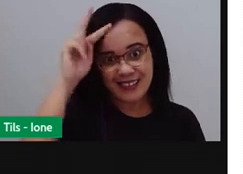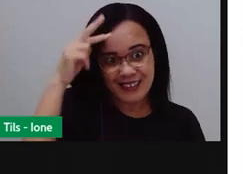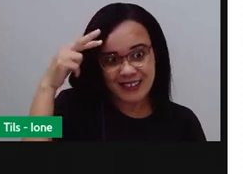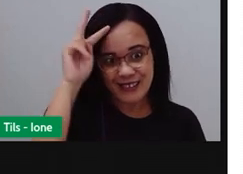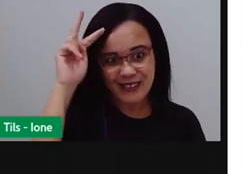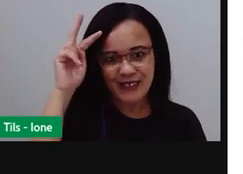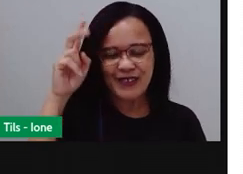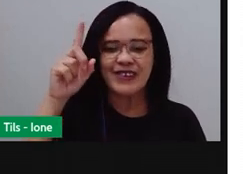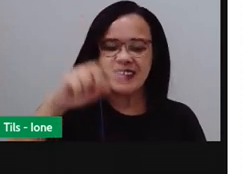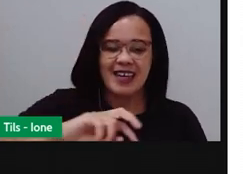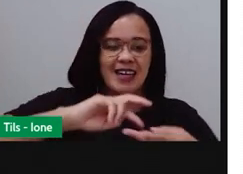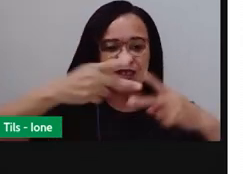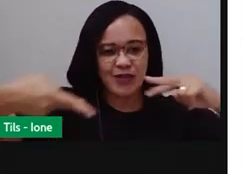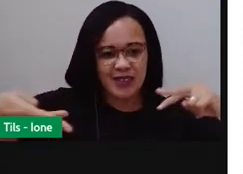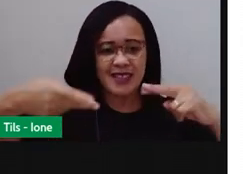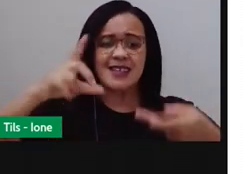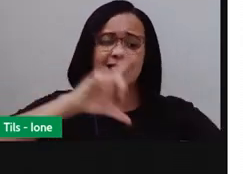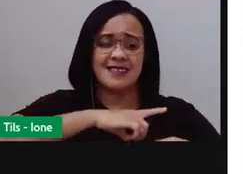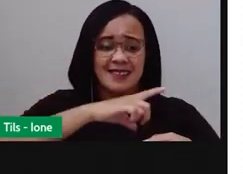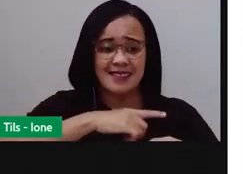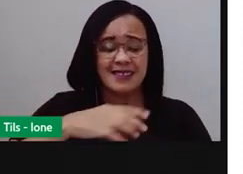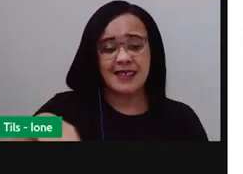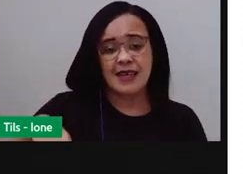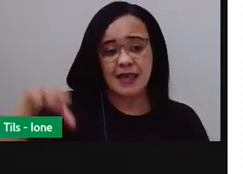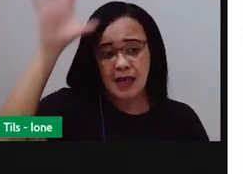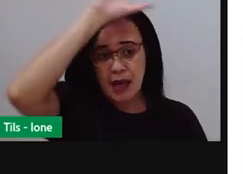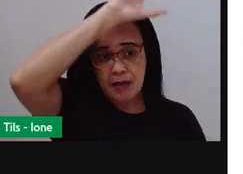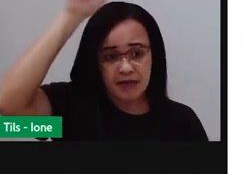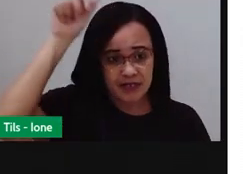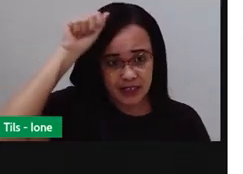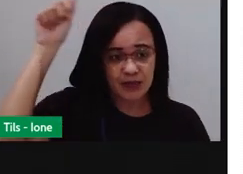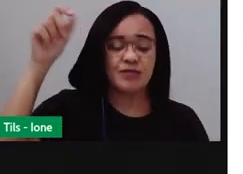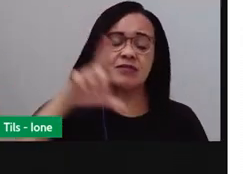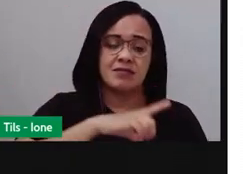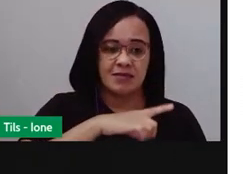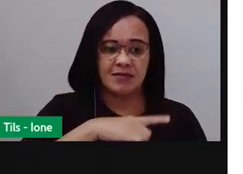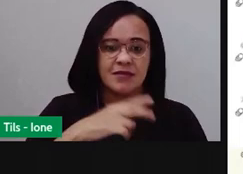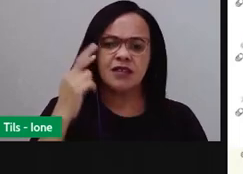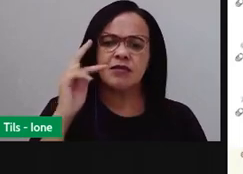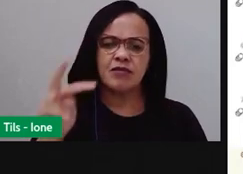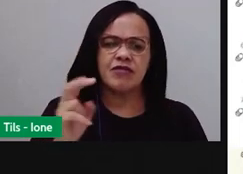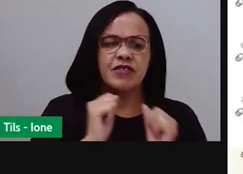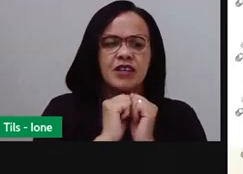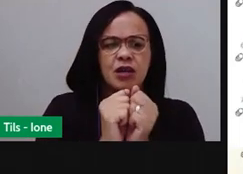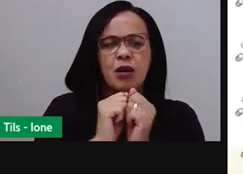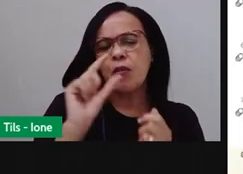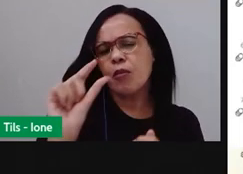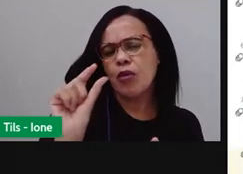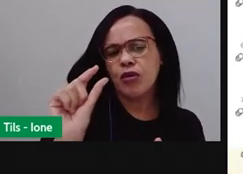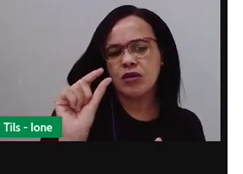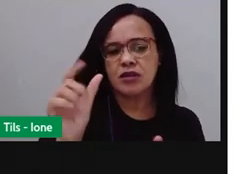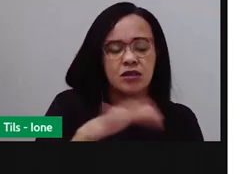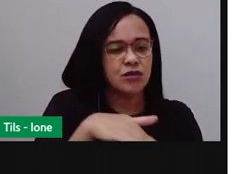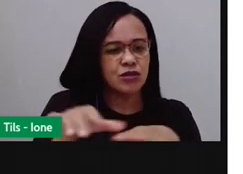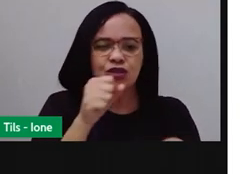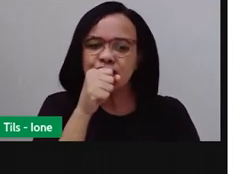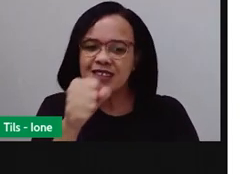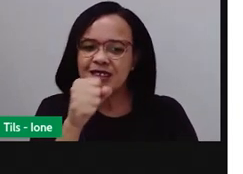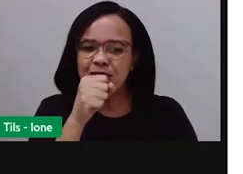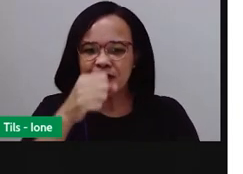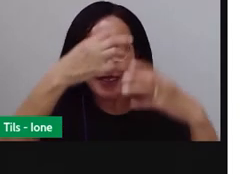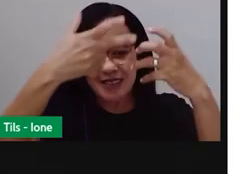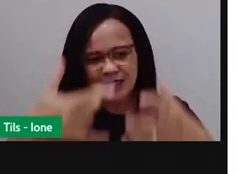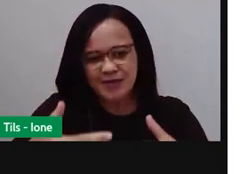link, ó, no site da Prefeitura. Então, vamos ver aqui um pouco dessa reportagem.